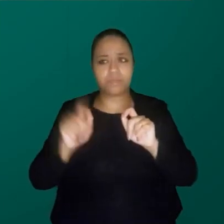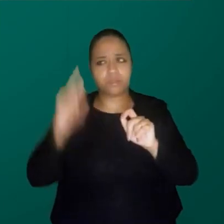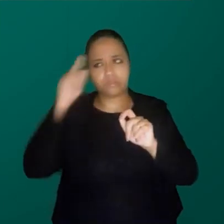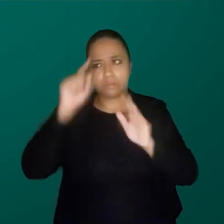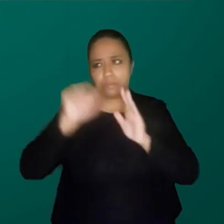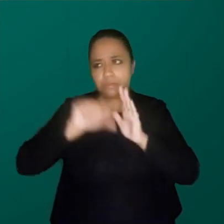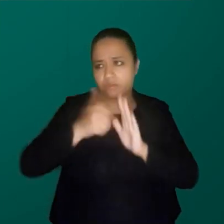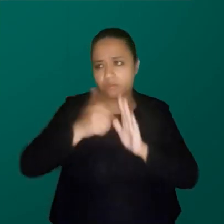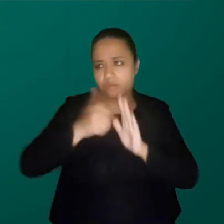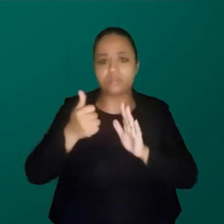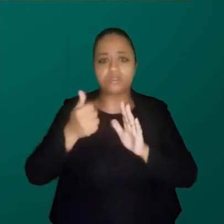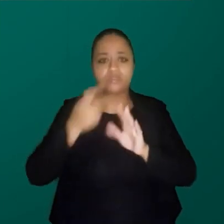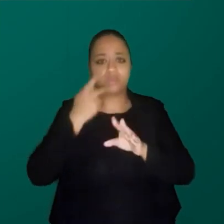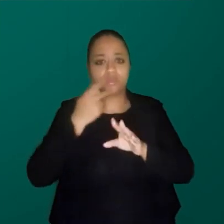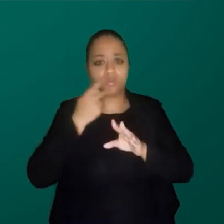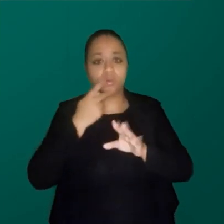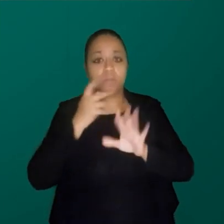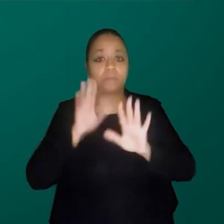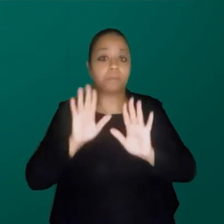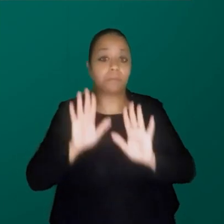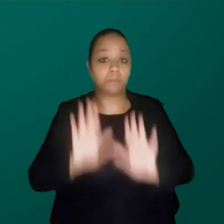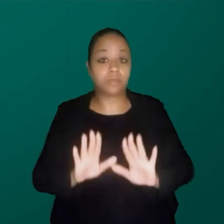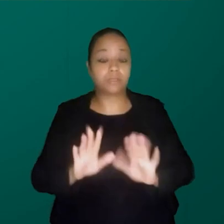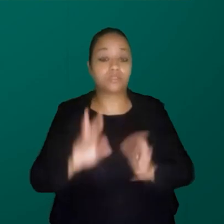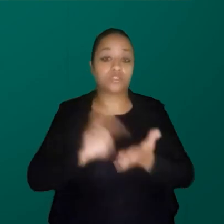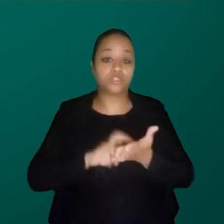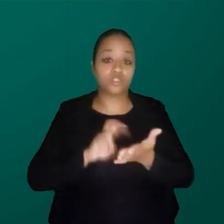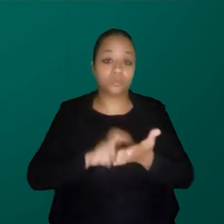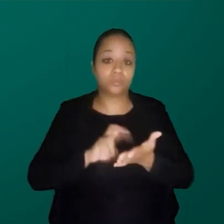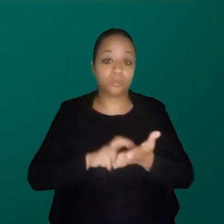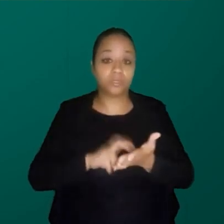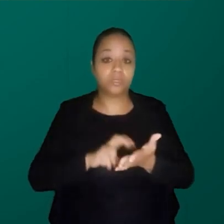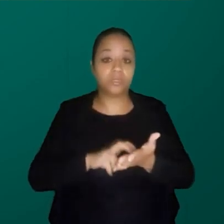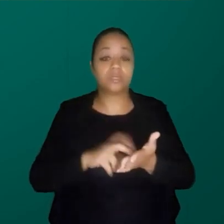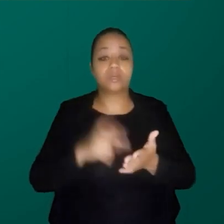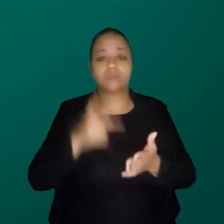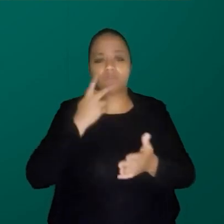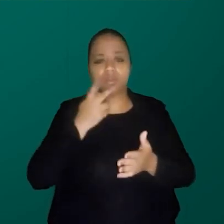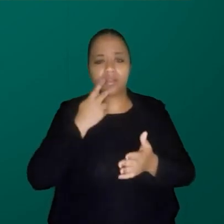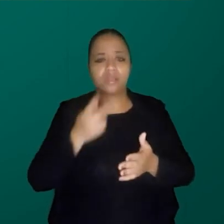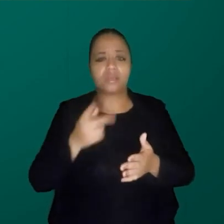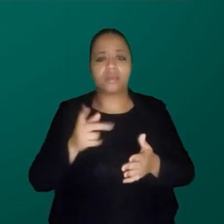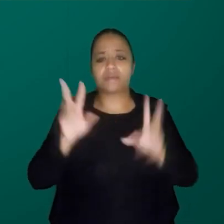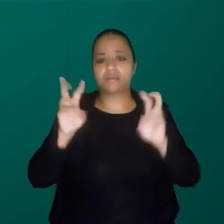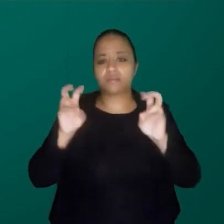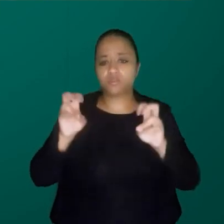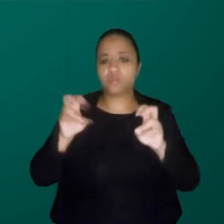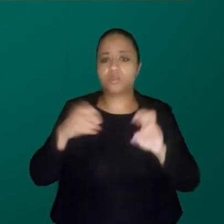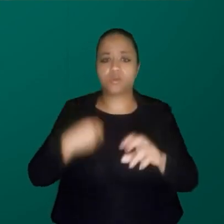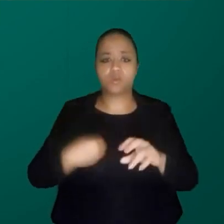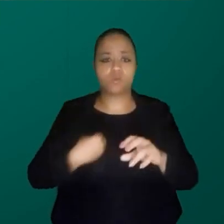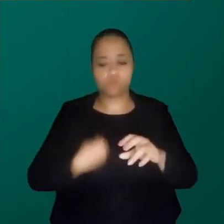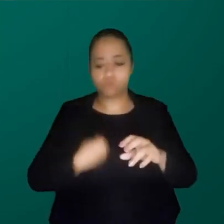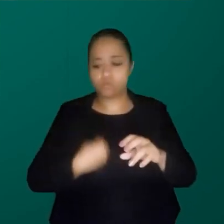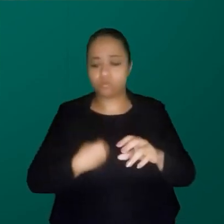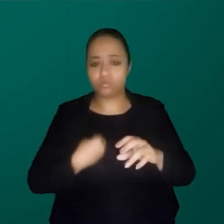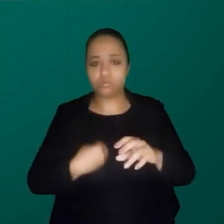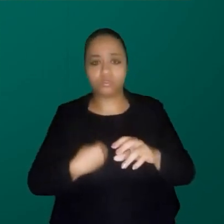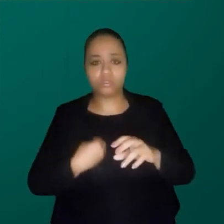primeira vez para todo mundo, mas, na sigla, eu falei agora há pouco assim, eu faço parte da comunidade